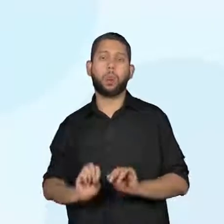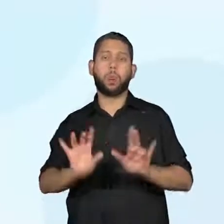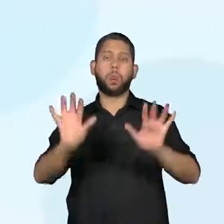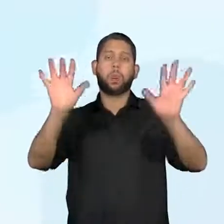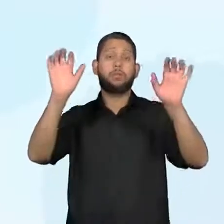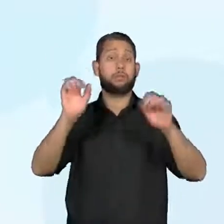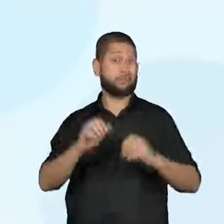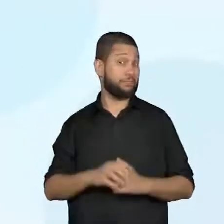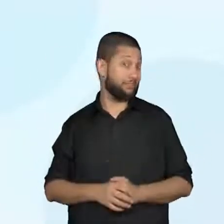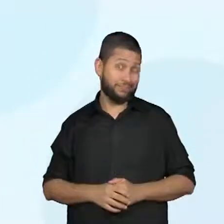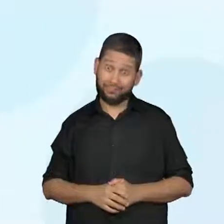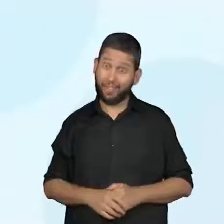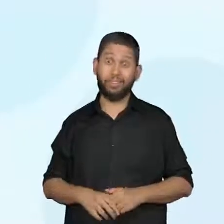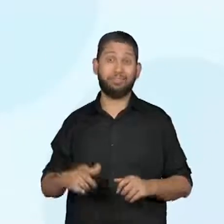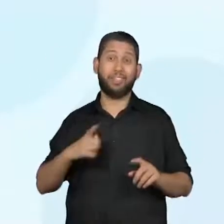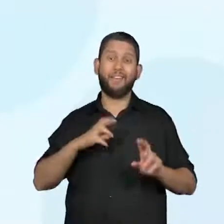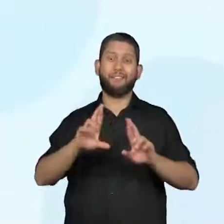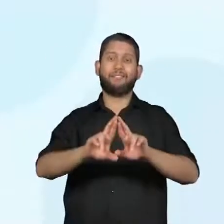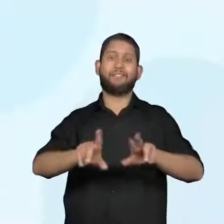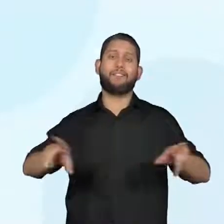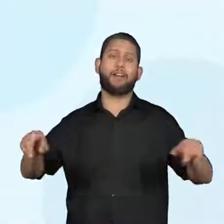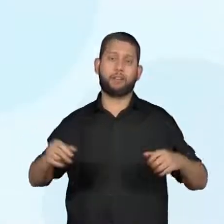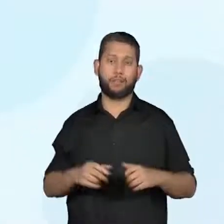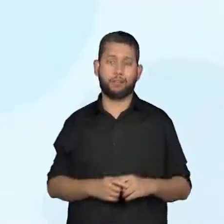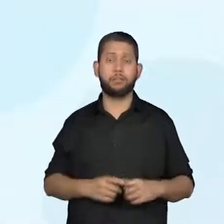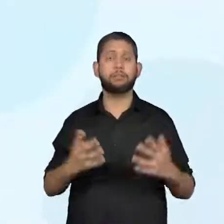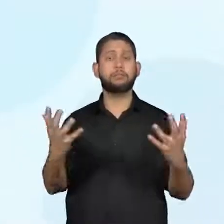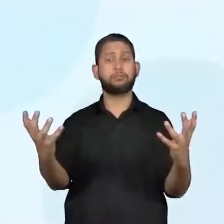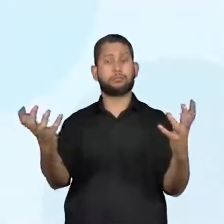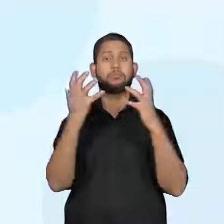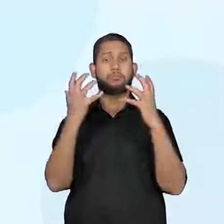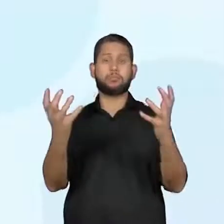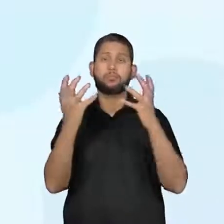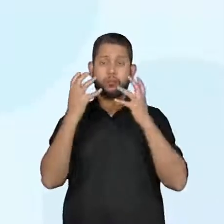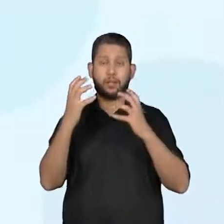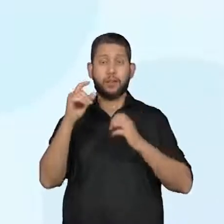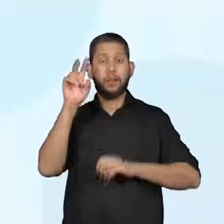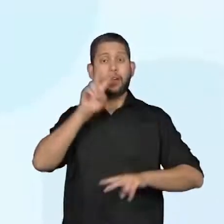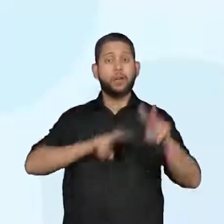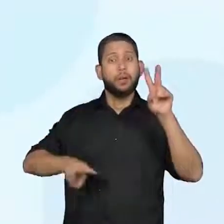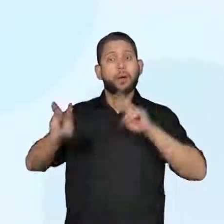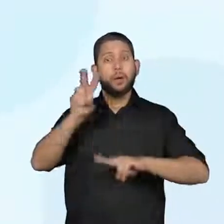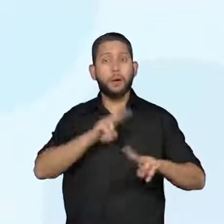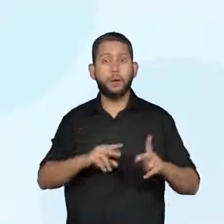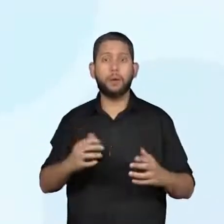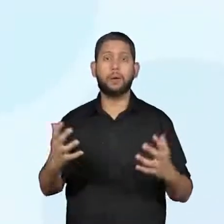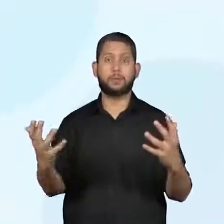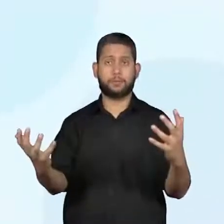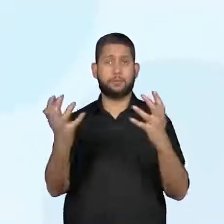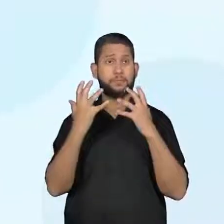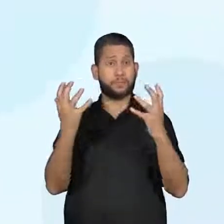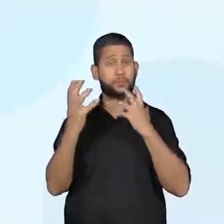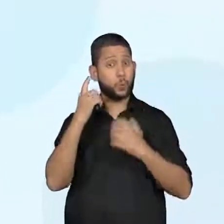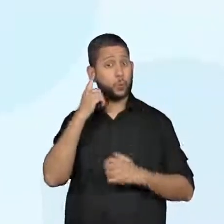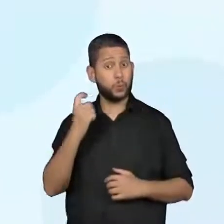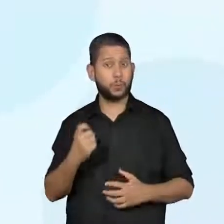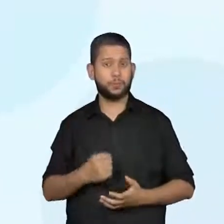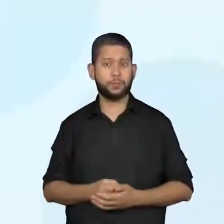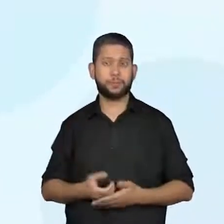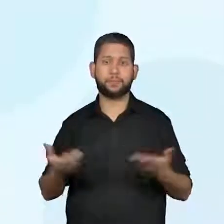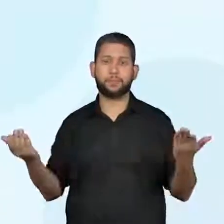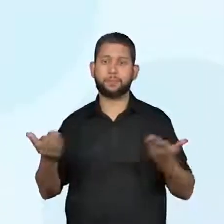poluição sonora. Mas o tema específico é poluição. Então vamos pensar um pouquinho aí a respeito